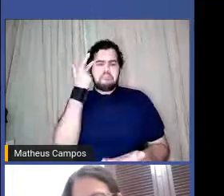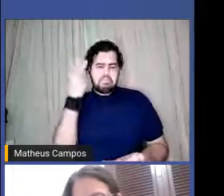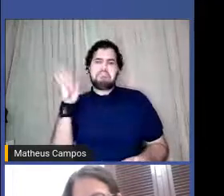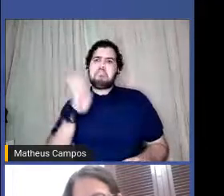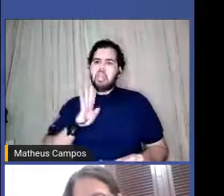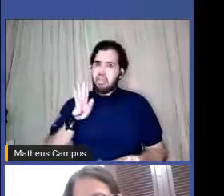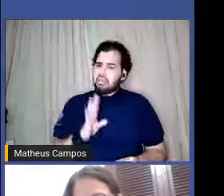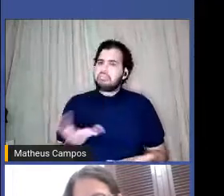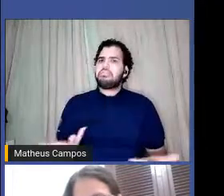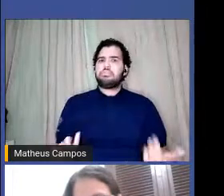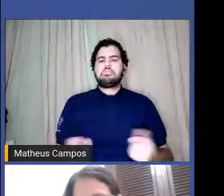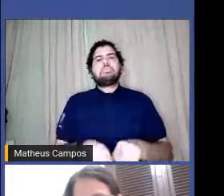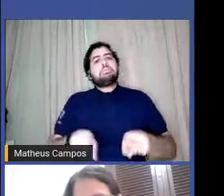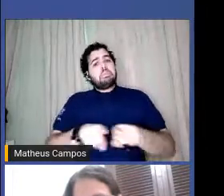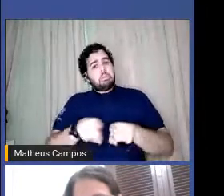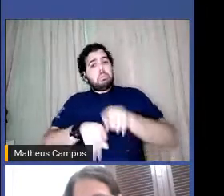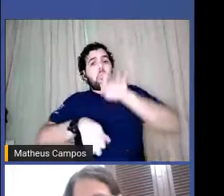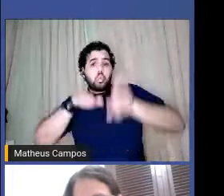Por vezes,